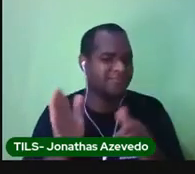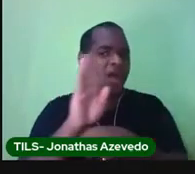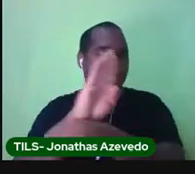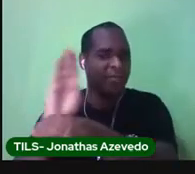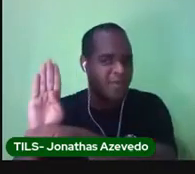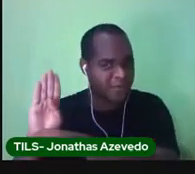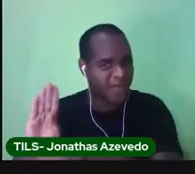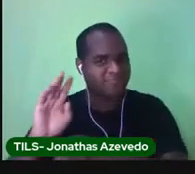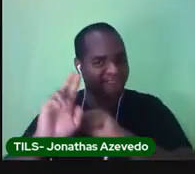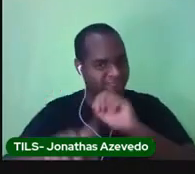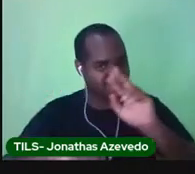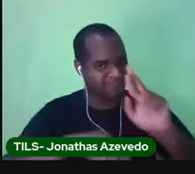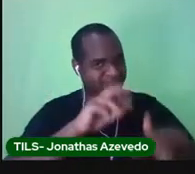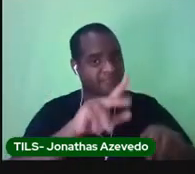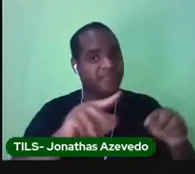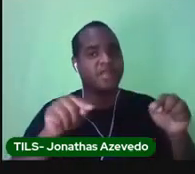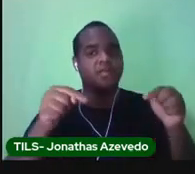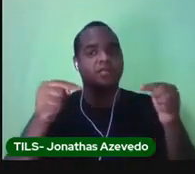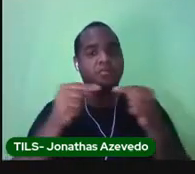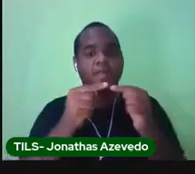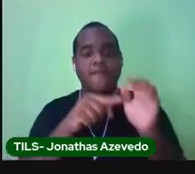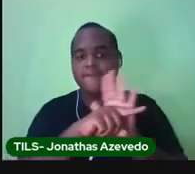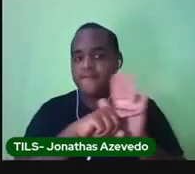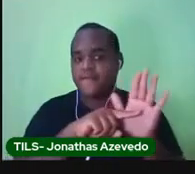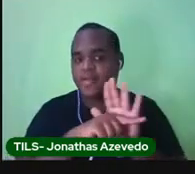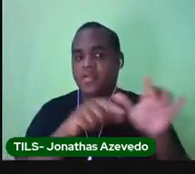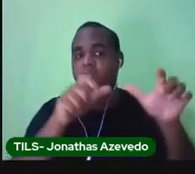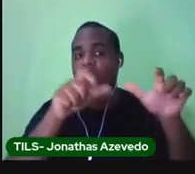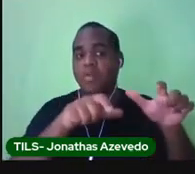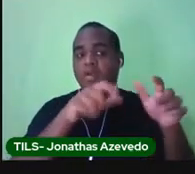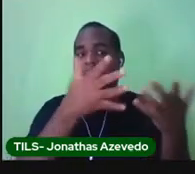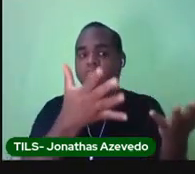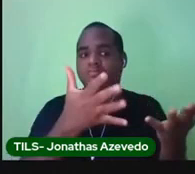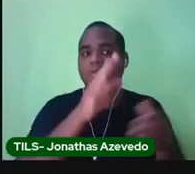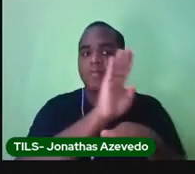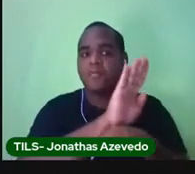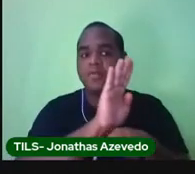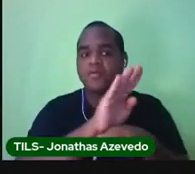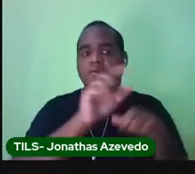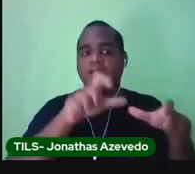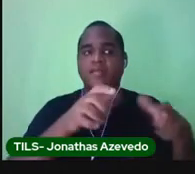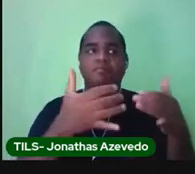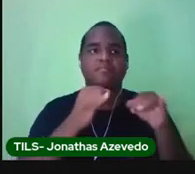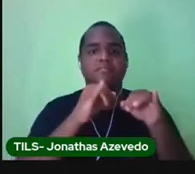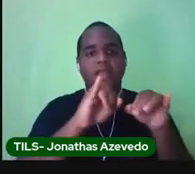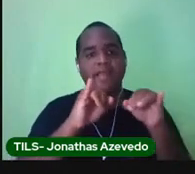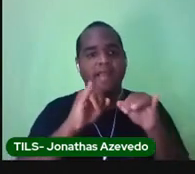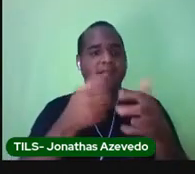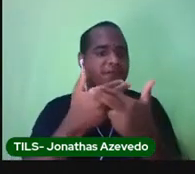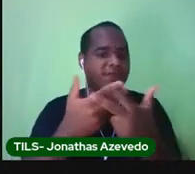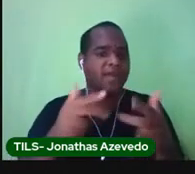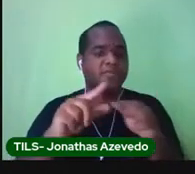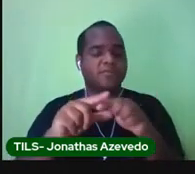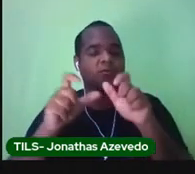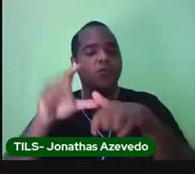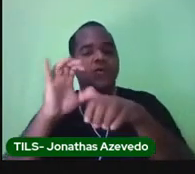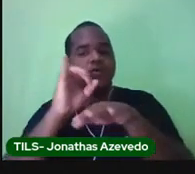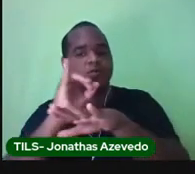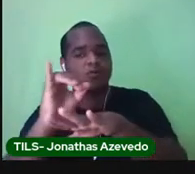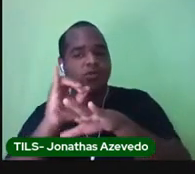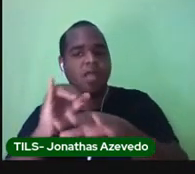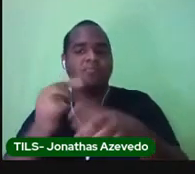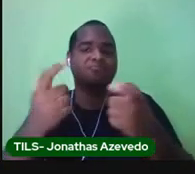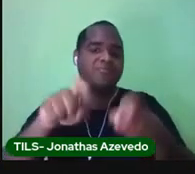pesquise quais são os bairros comerciais, residenciais, industriais e